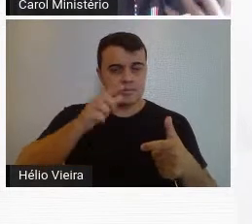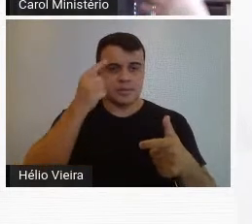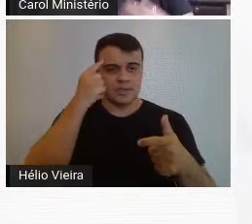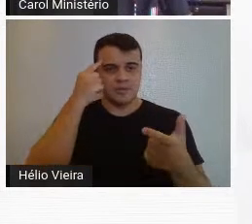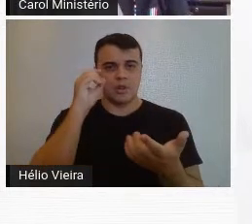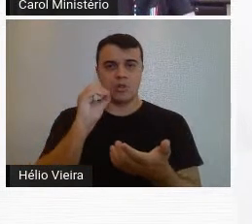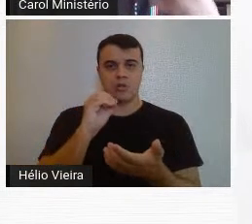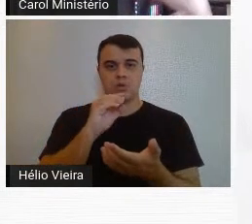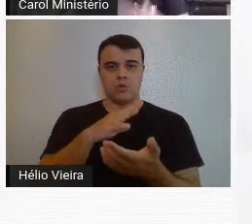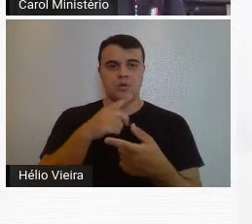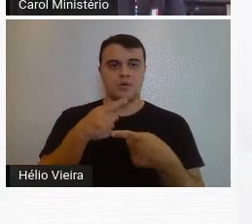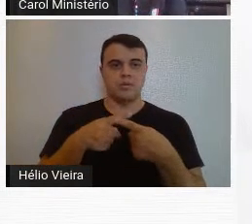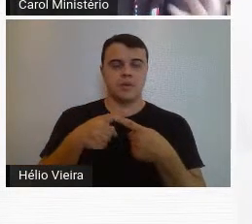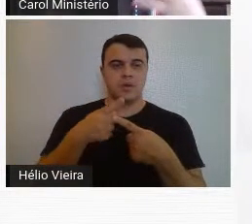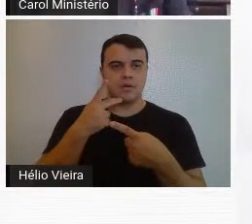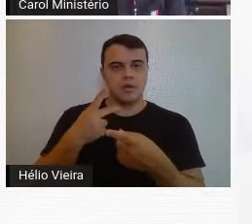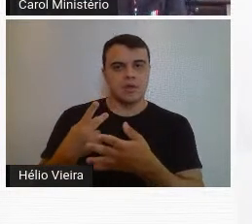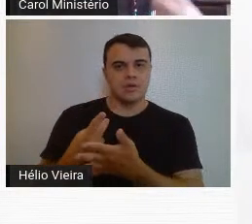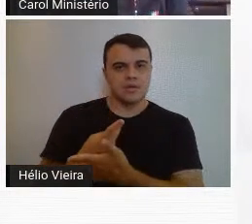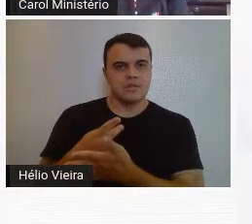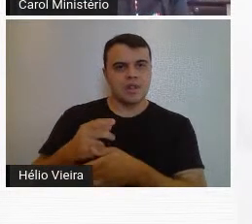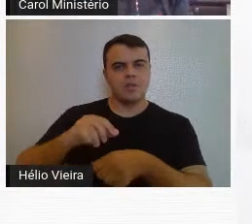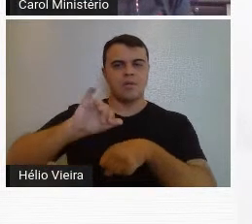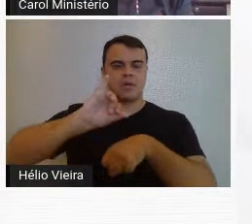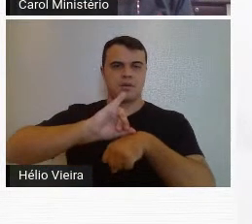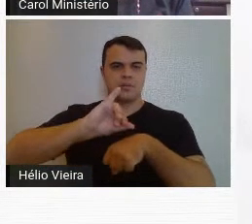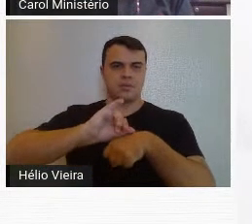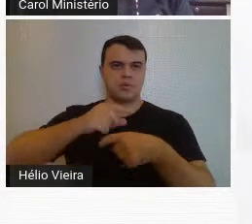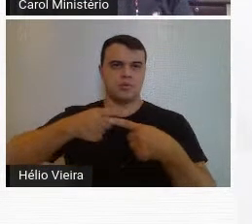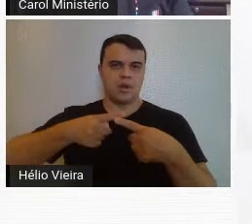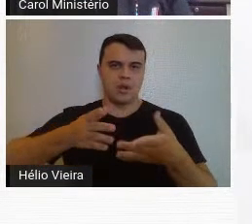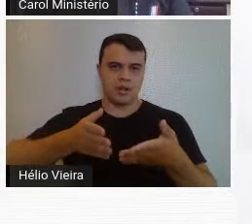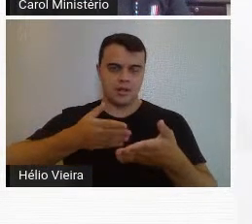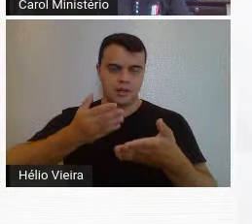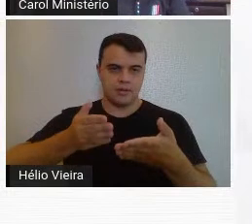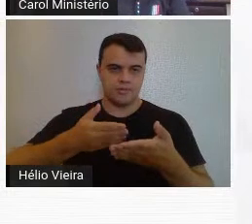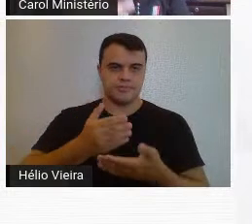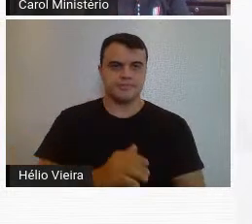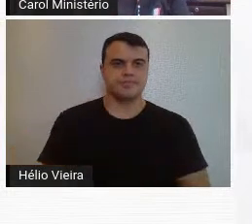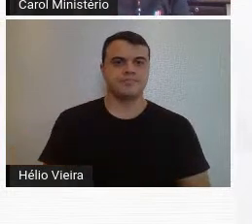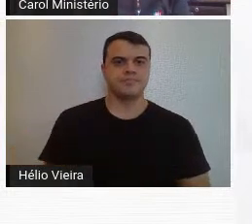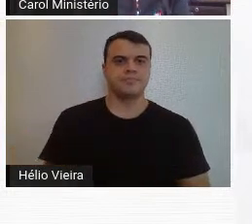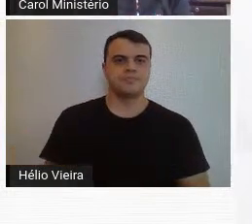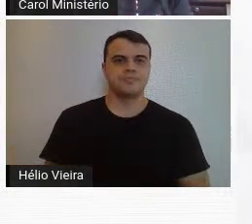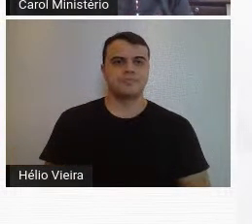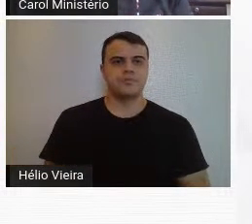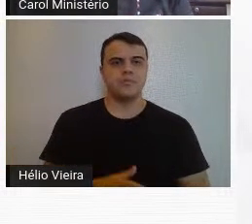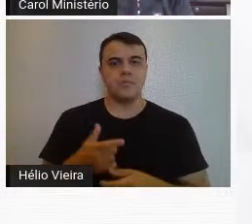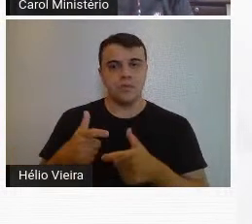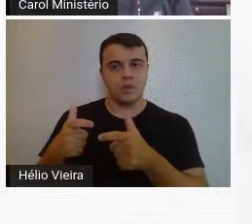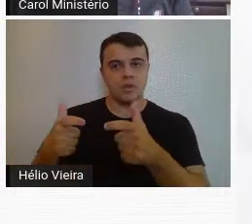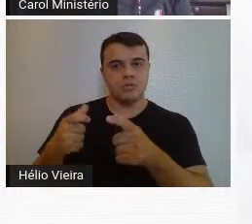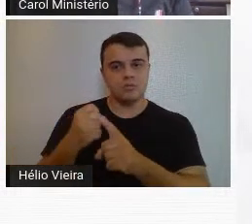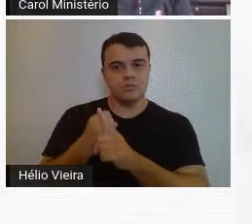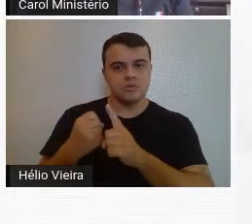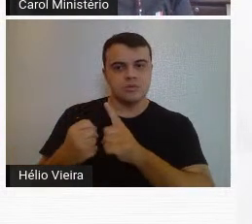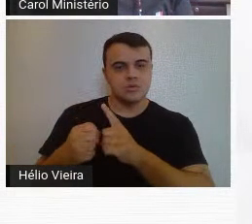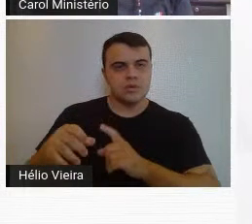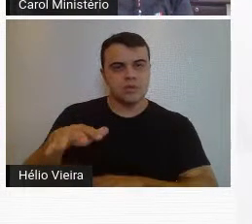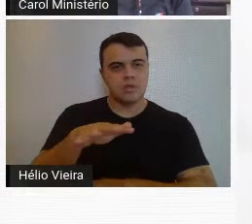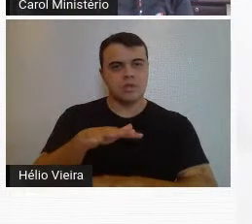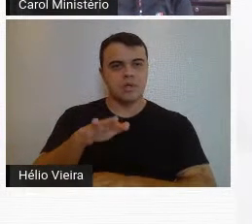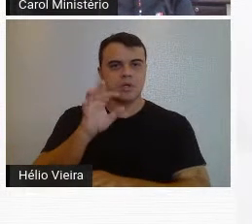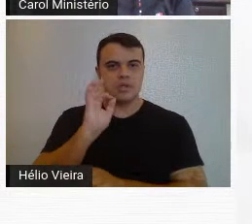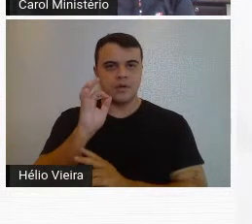moderno e se introduzindo na capital também através da literatura. Então, esses locais de sociabilidade aí é o